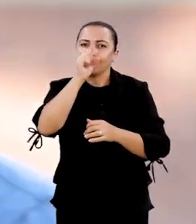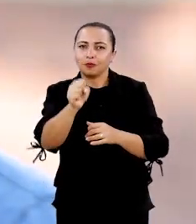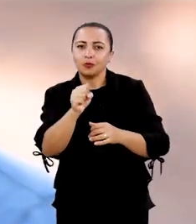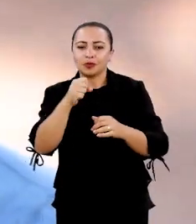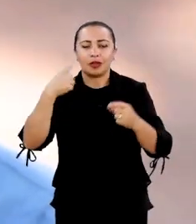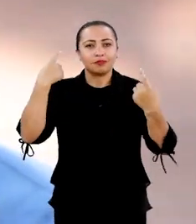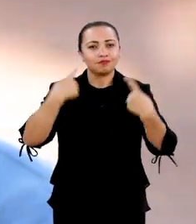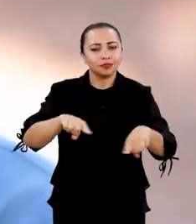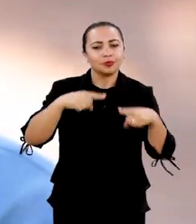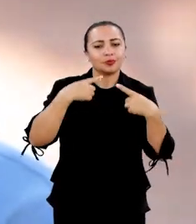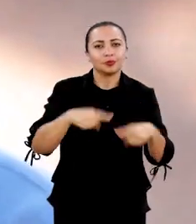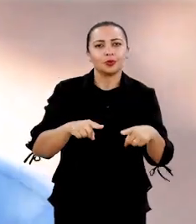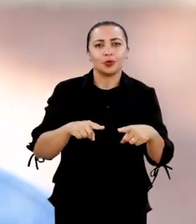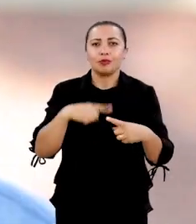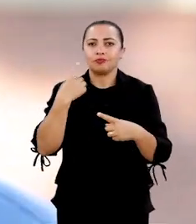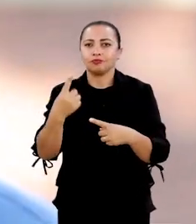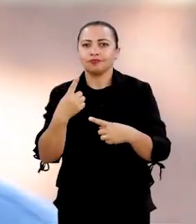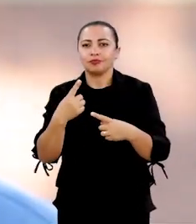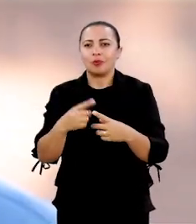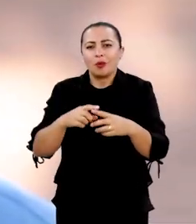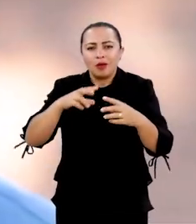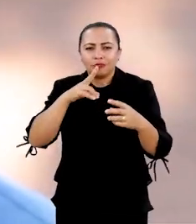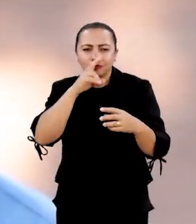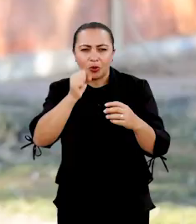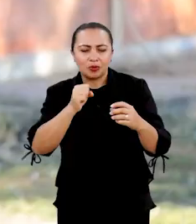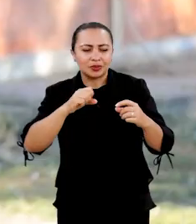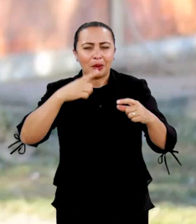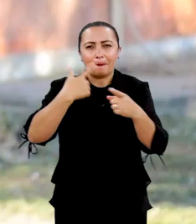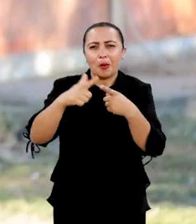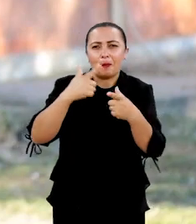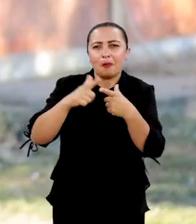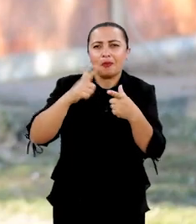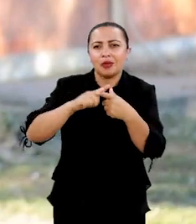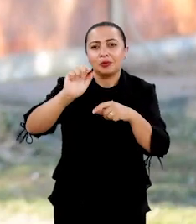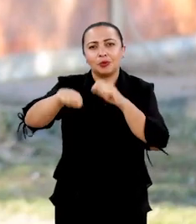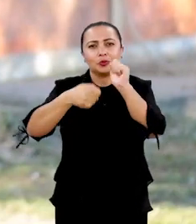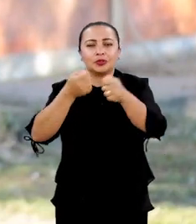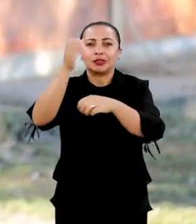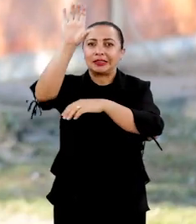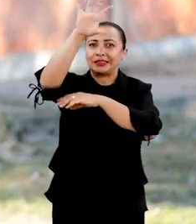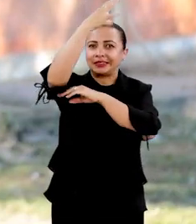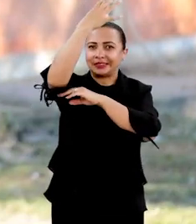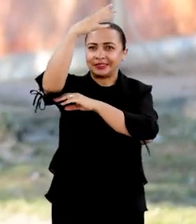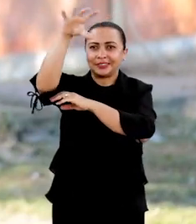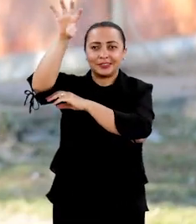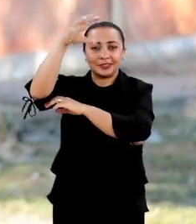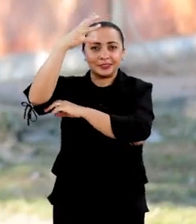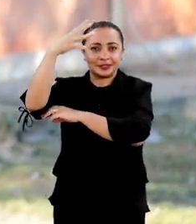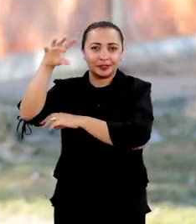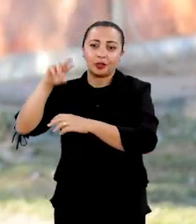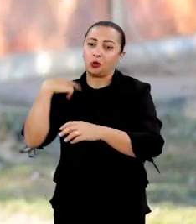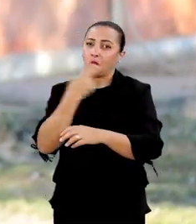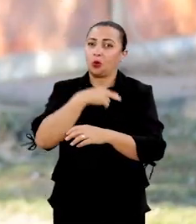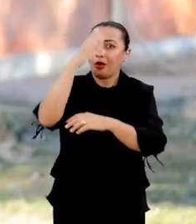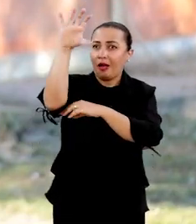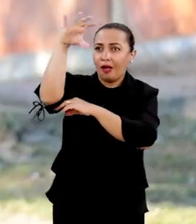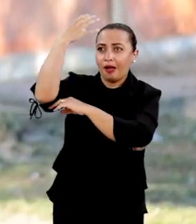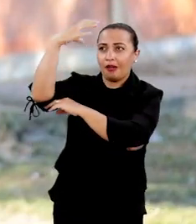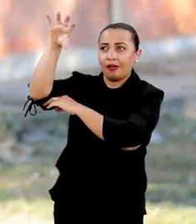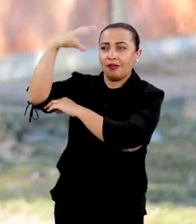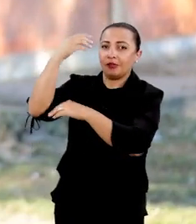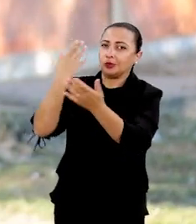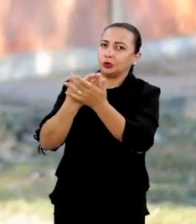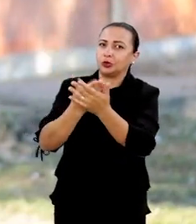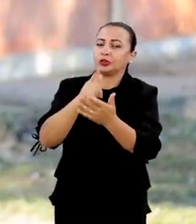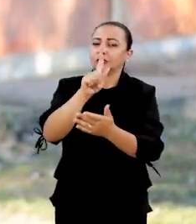densidade eletrônica provoca uma interferência nos sinais de satélite. Os nossos satélites que nós estudamos